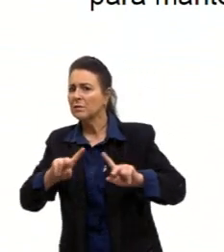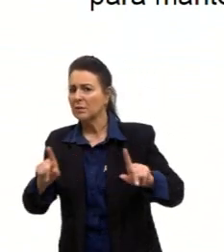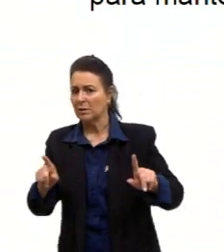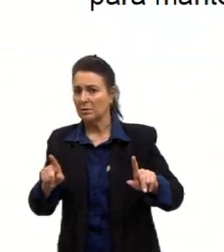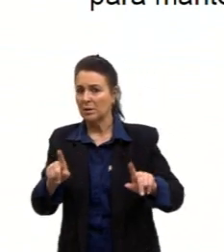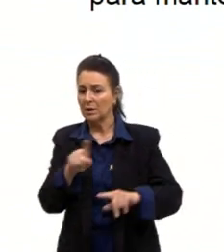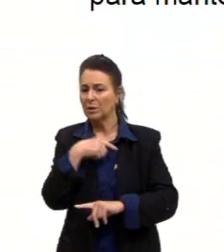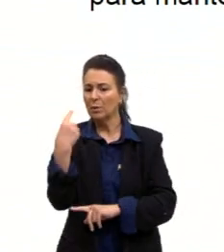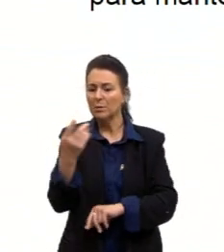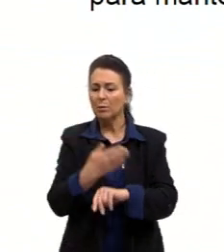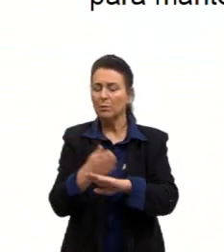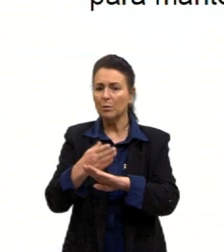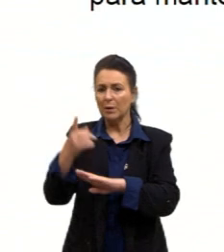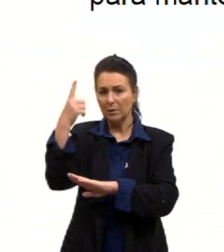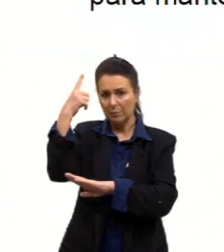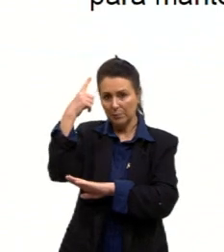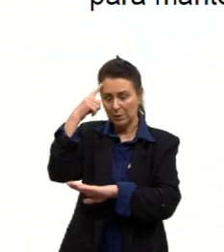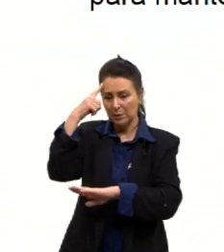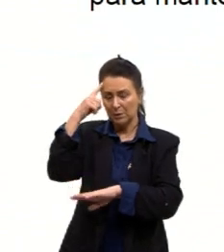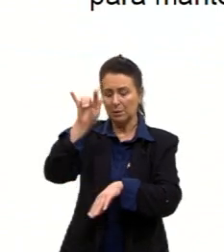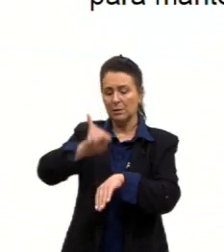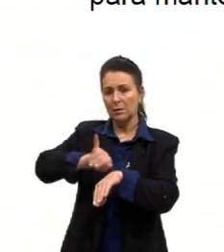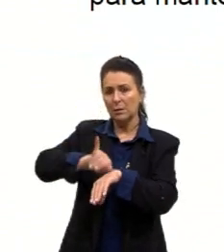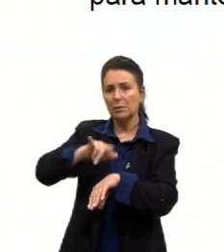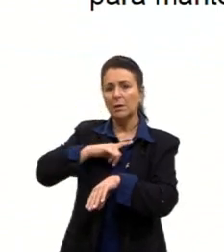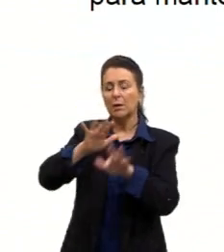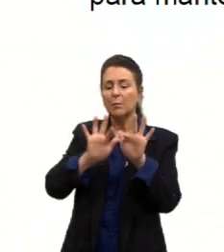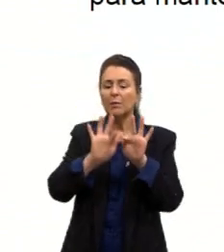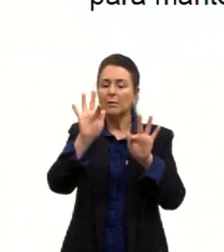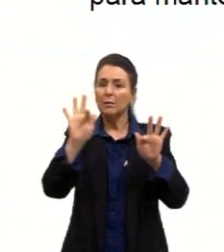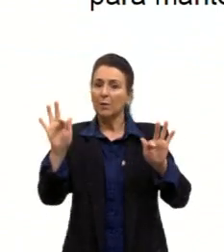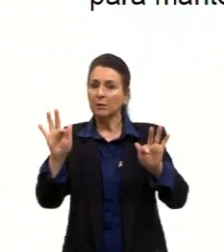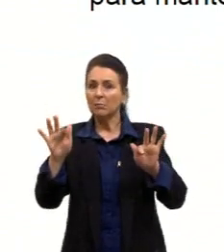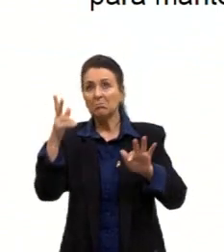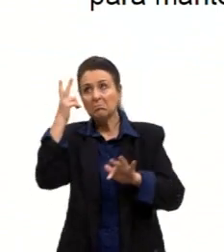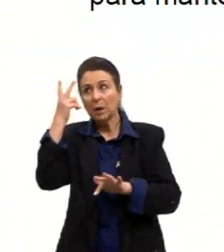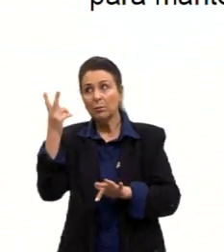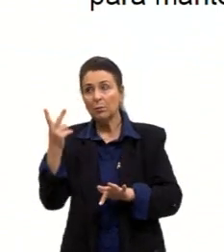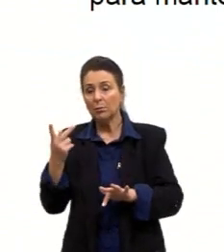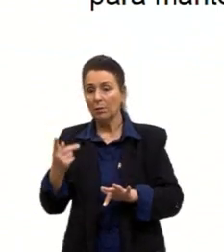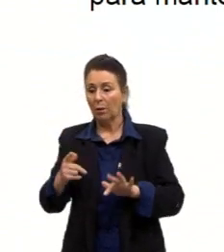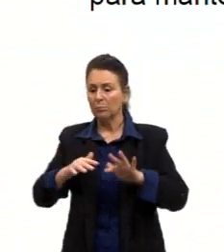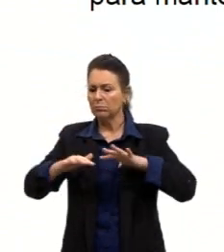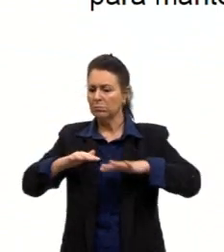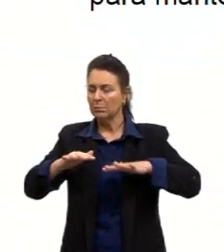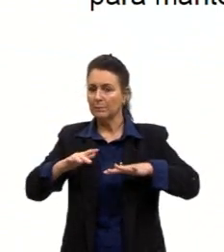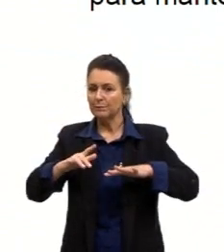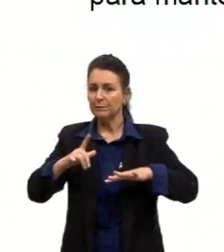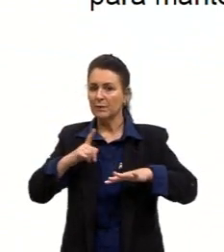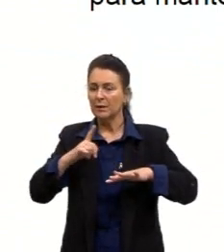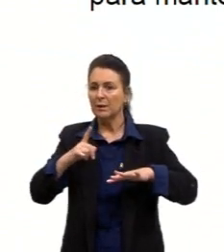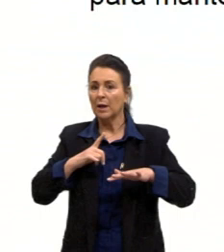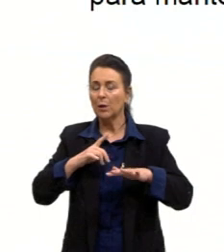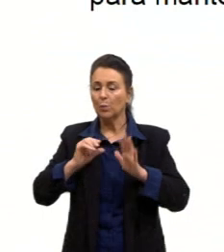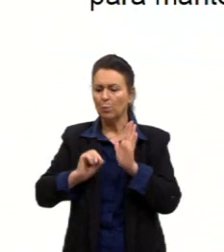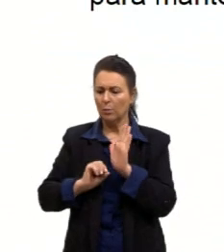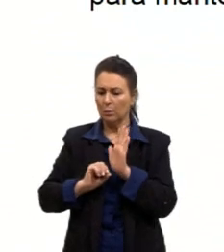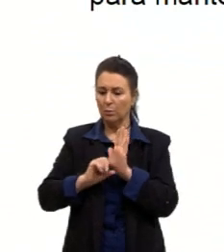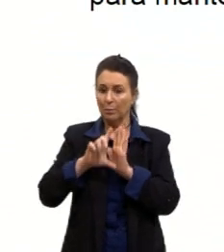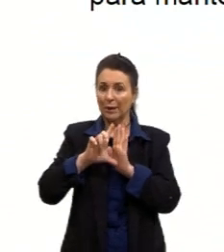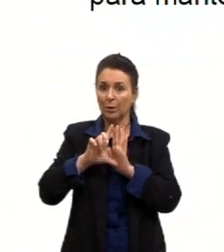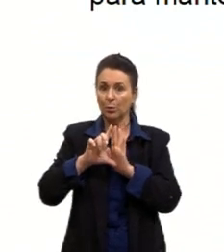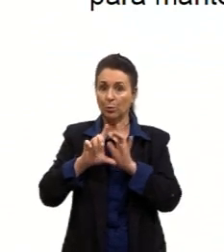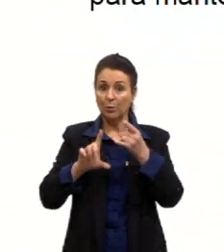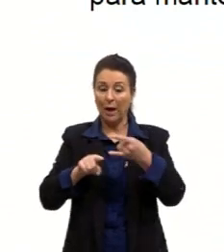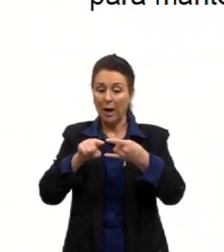pensar. Todos os objetos têm uma frequência natural de oscilação. Ocorre então um drástico aumento da amplitude.